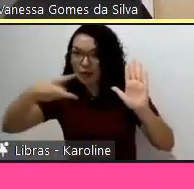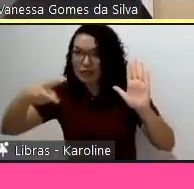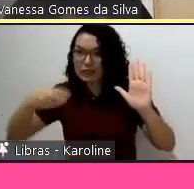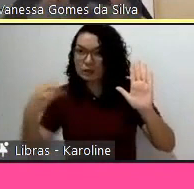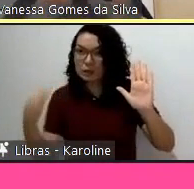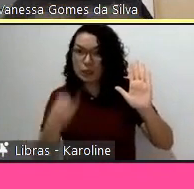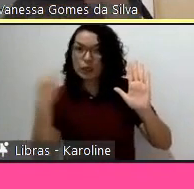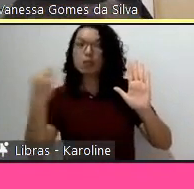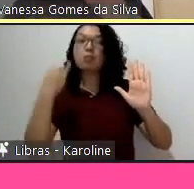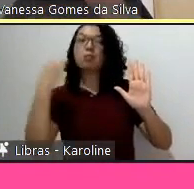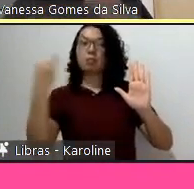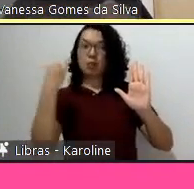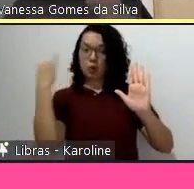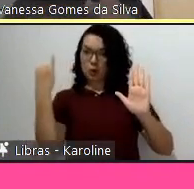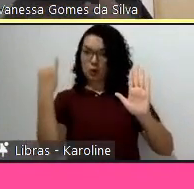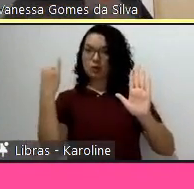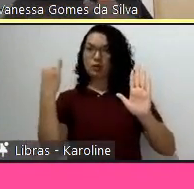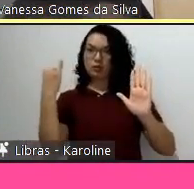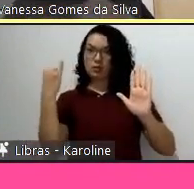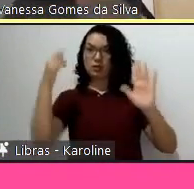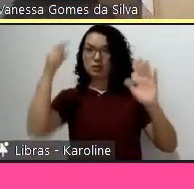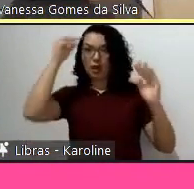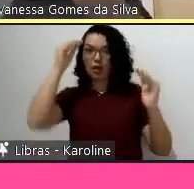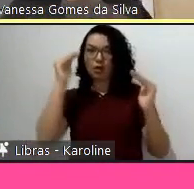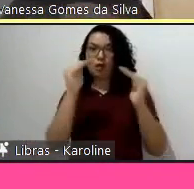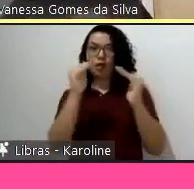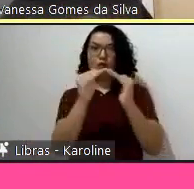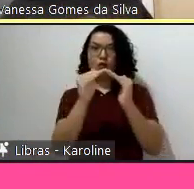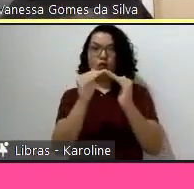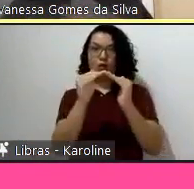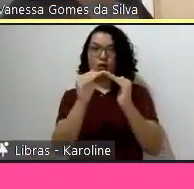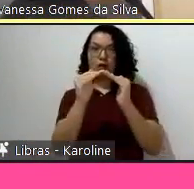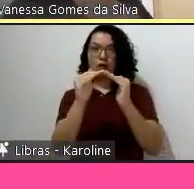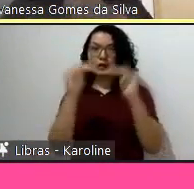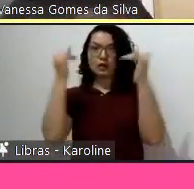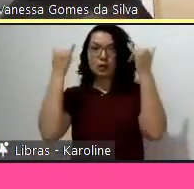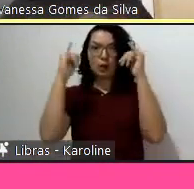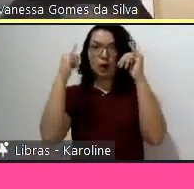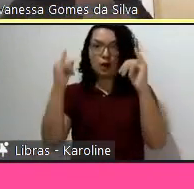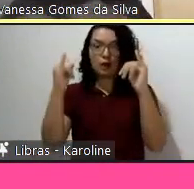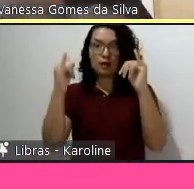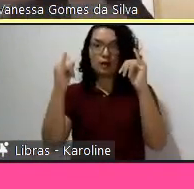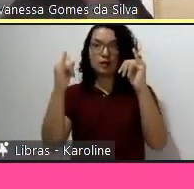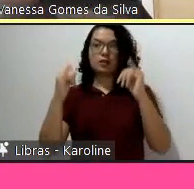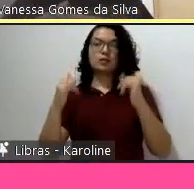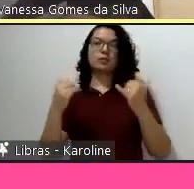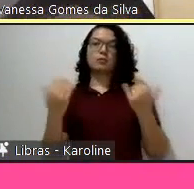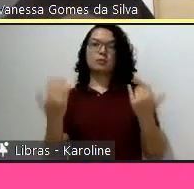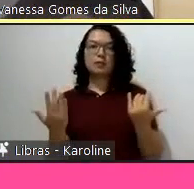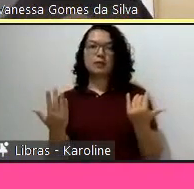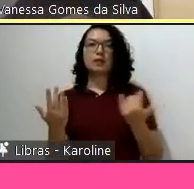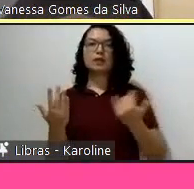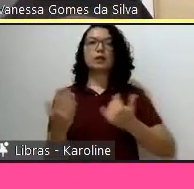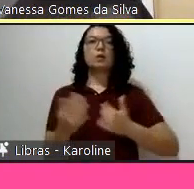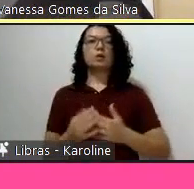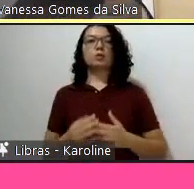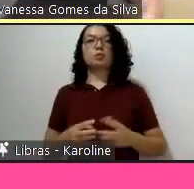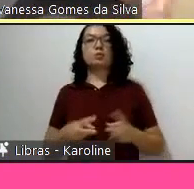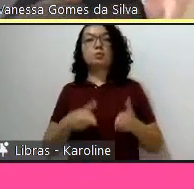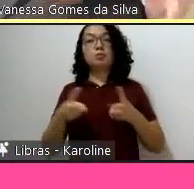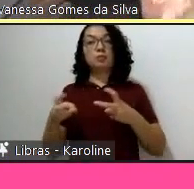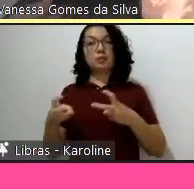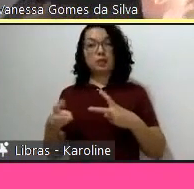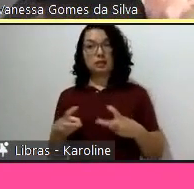aparecem de cara em energia e na colunia que tem a pegadinha aqui, é a pegada de carbono ou mudanças climáticas,